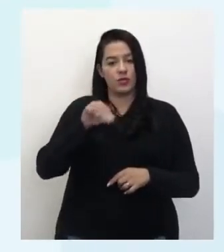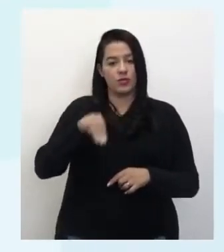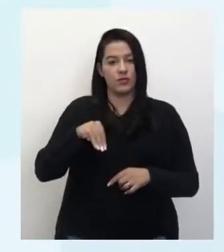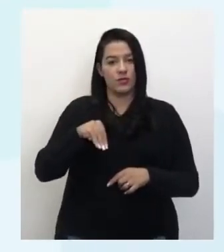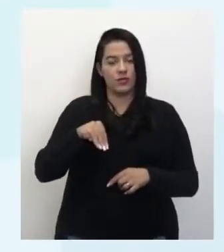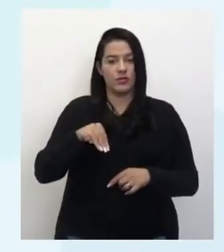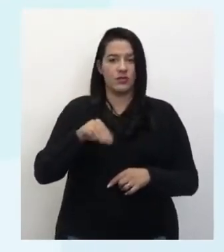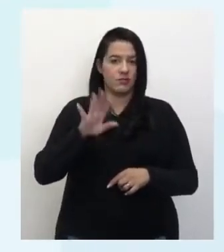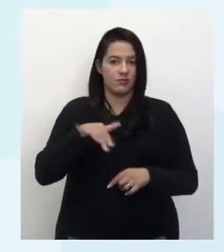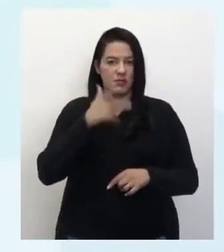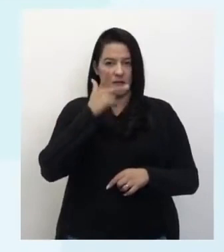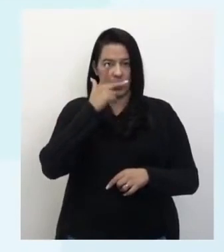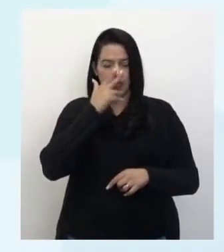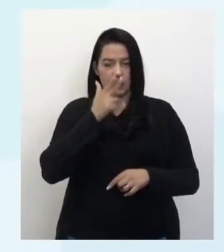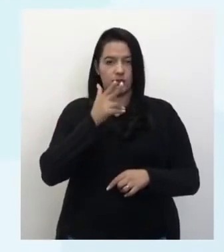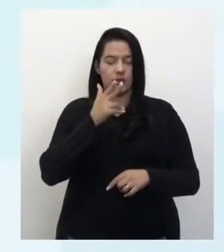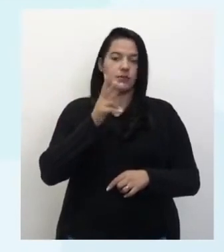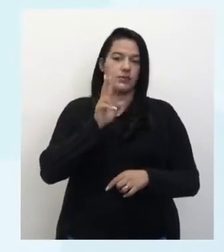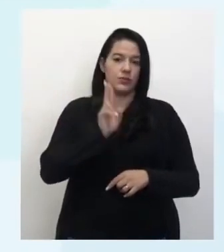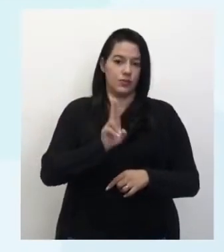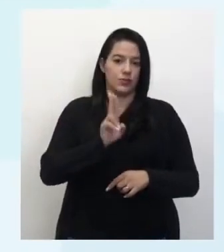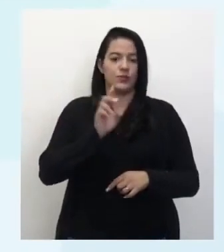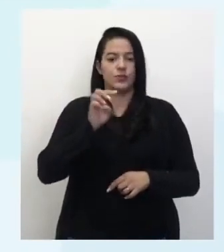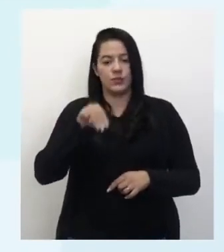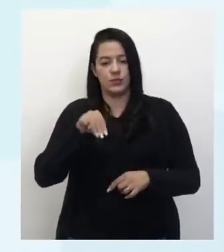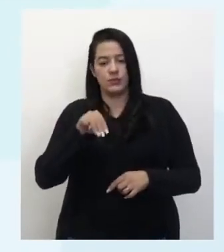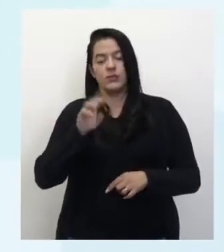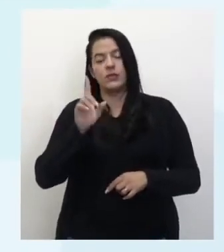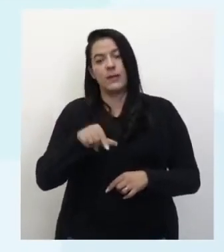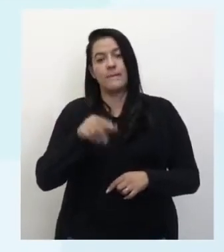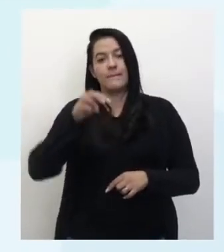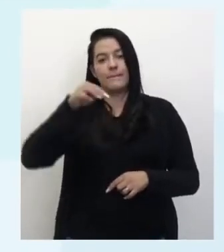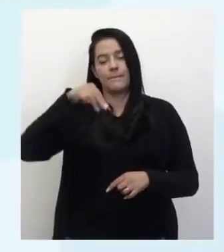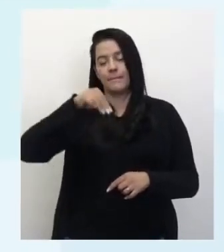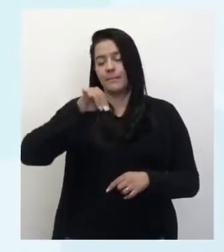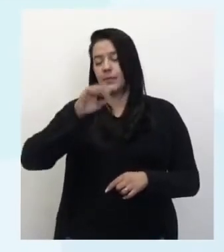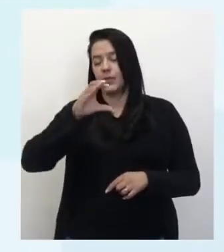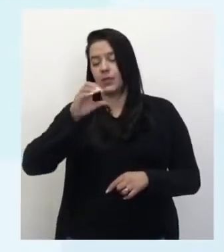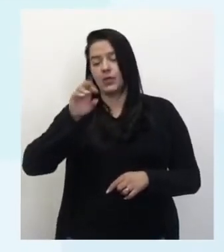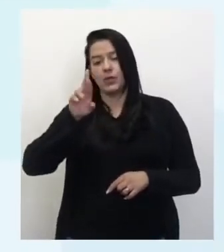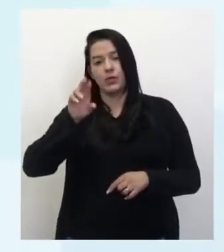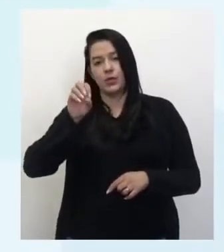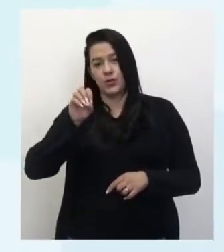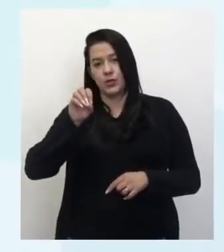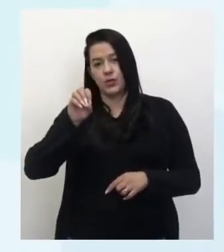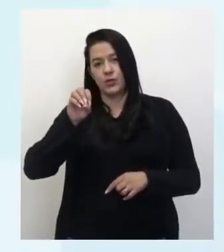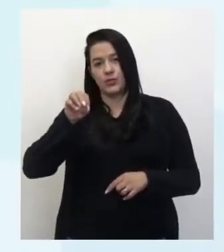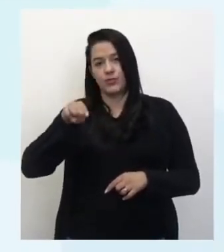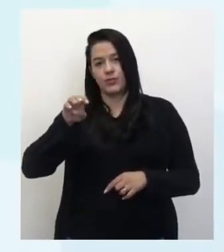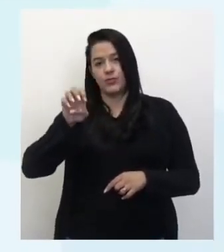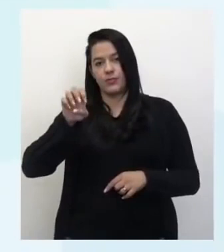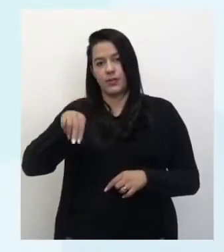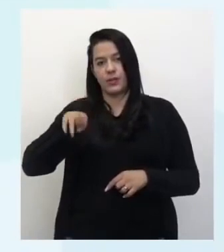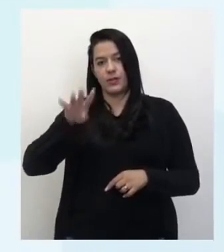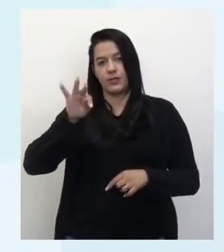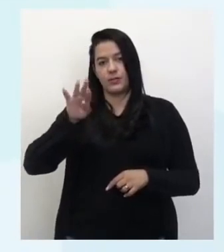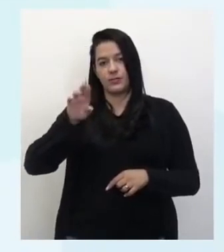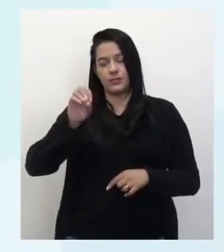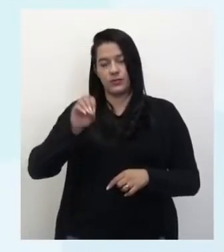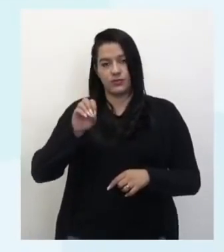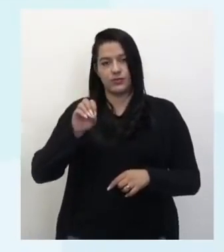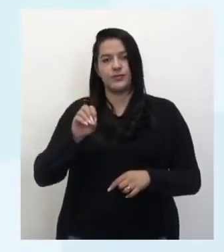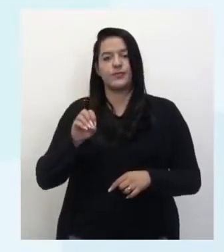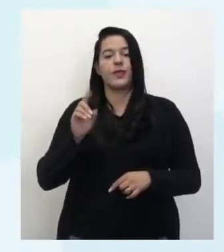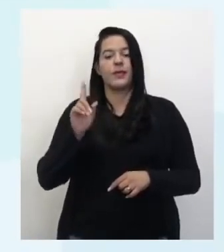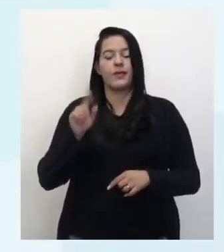micra. Então, é um micrometro. Tá bom? Ele, aí, é a milionésima parte do metro. Eu